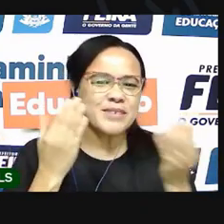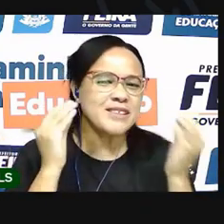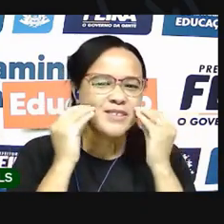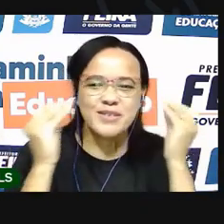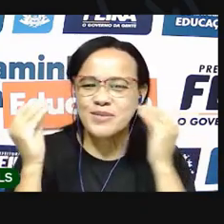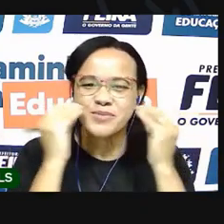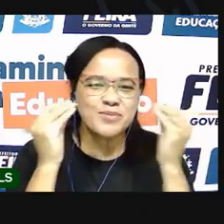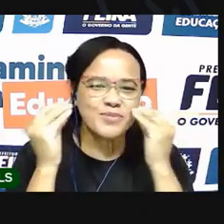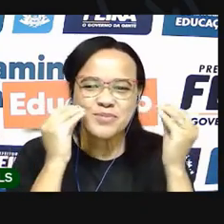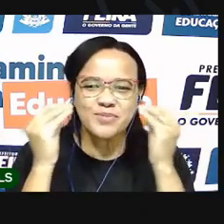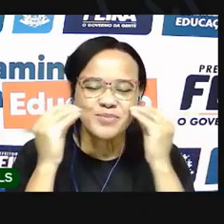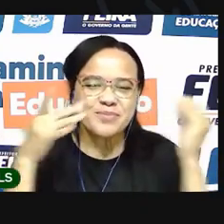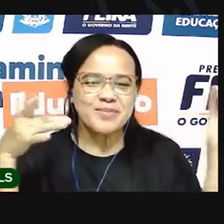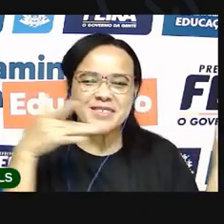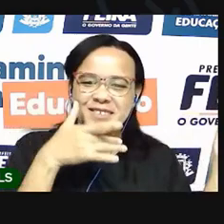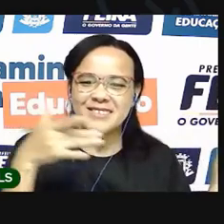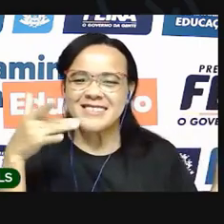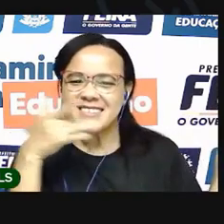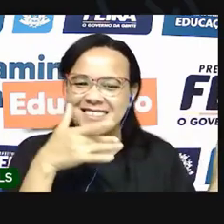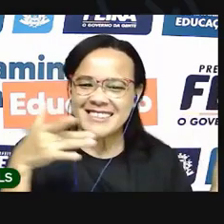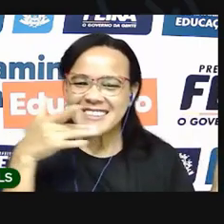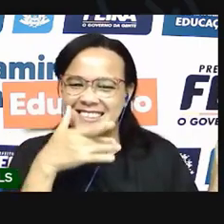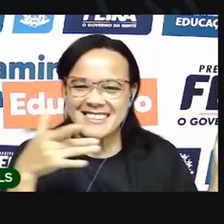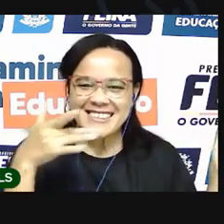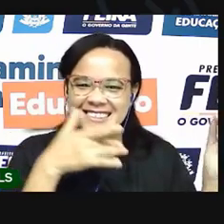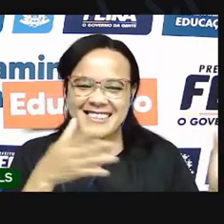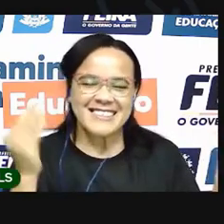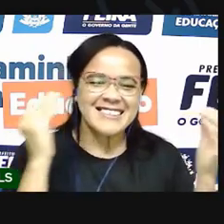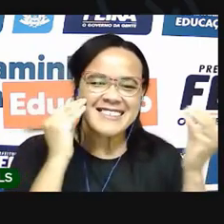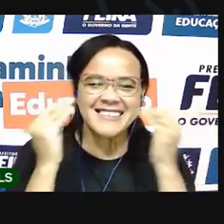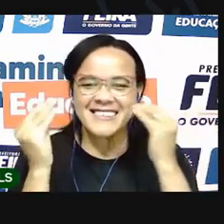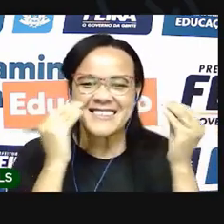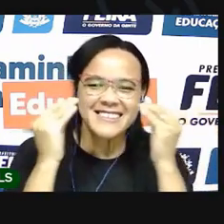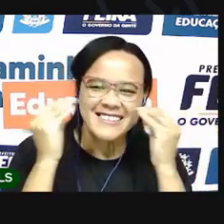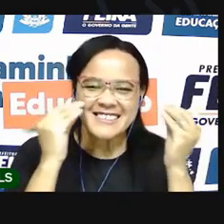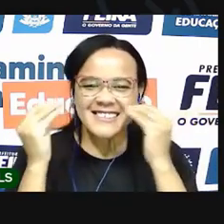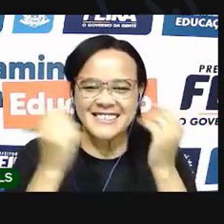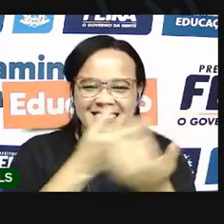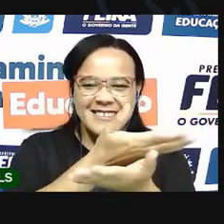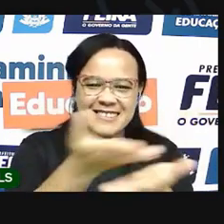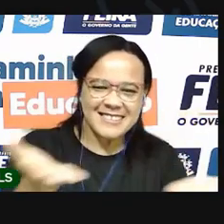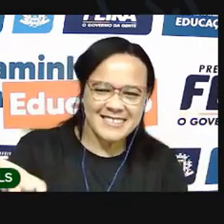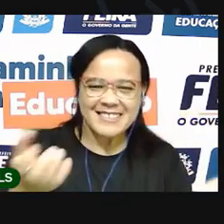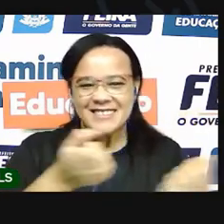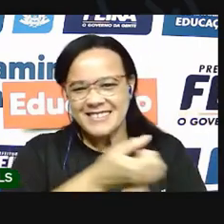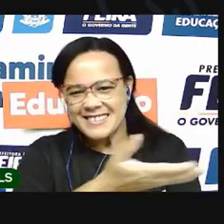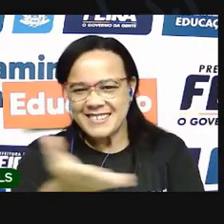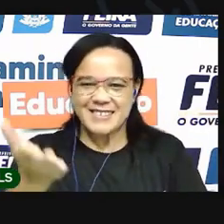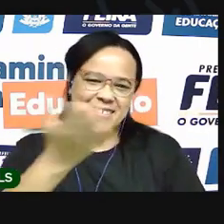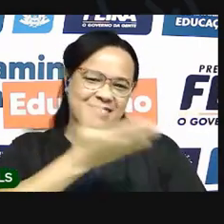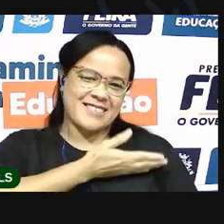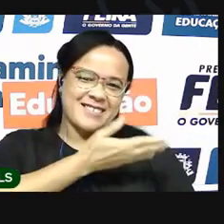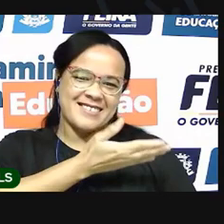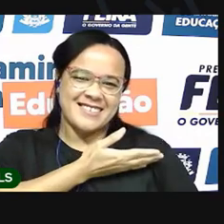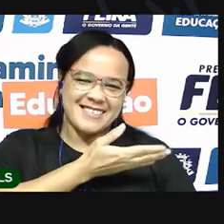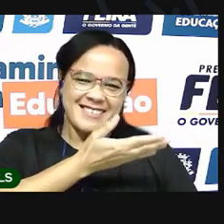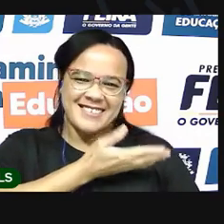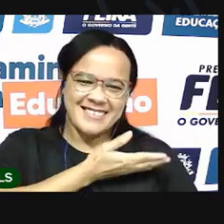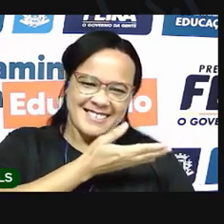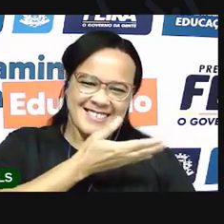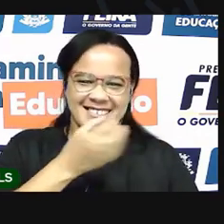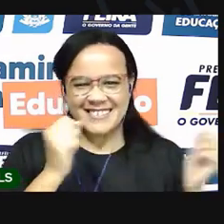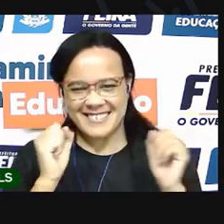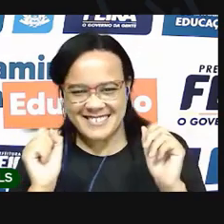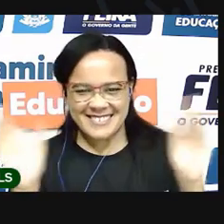beijinho bem gostosinho. Para você, para você, meu amiguinho.